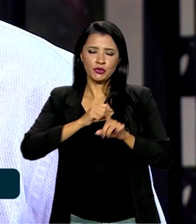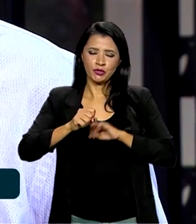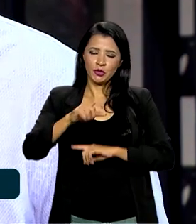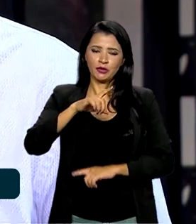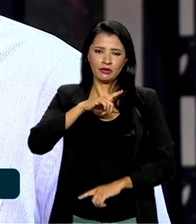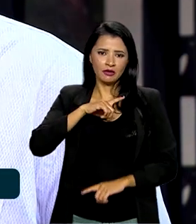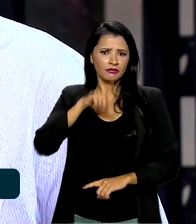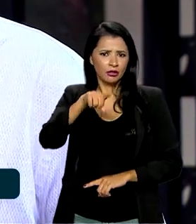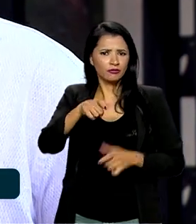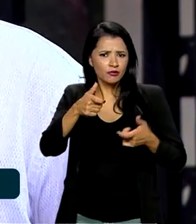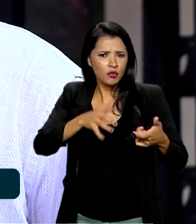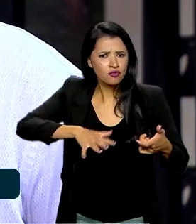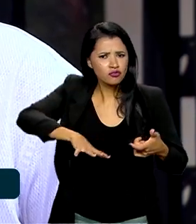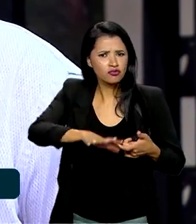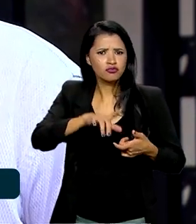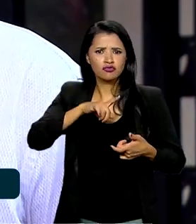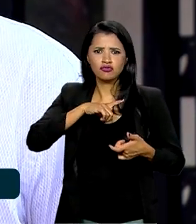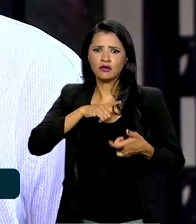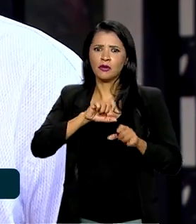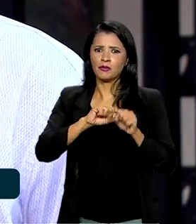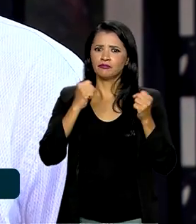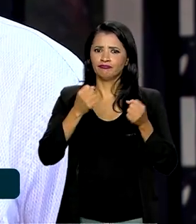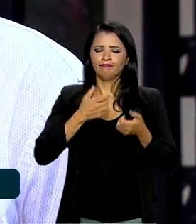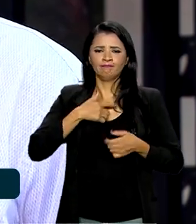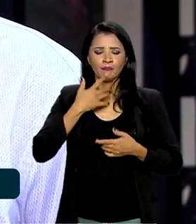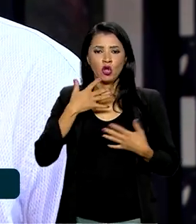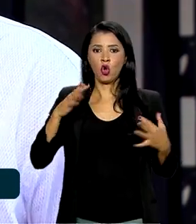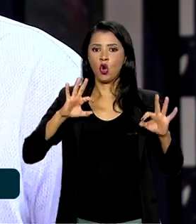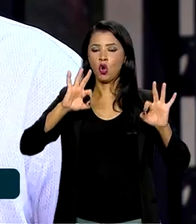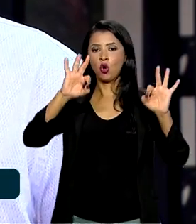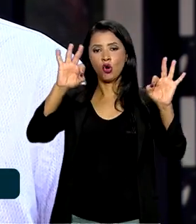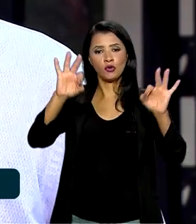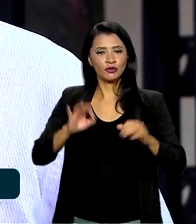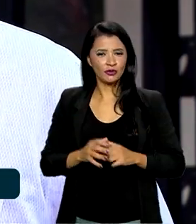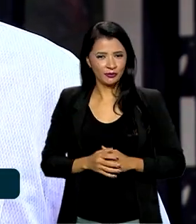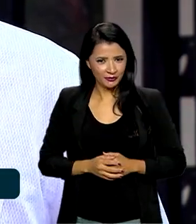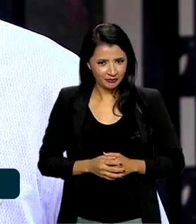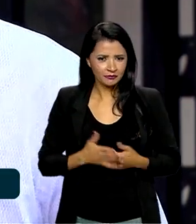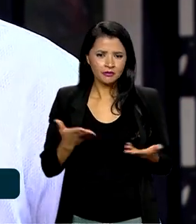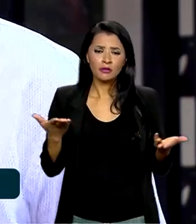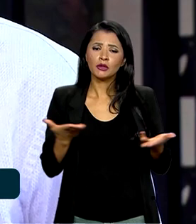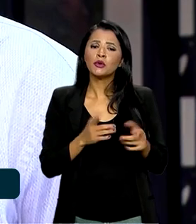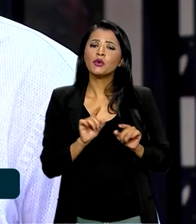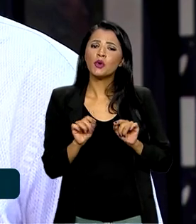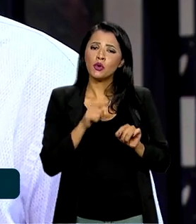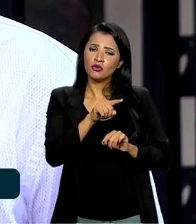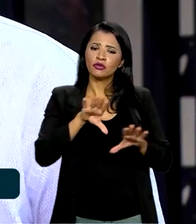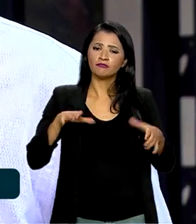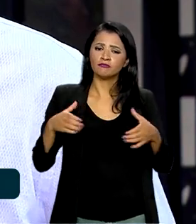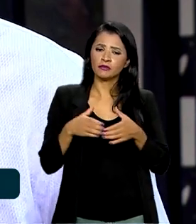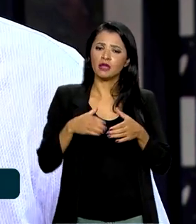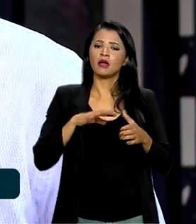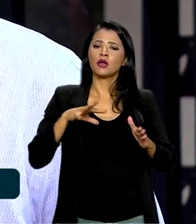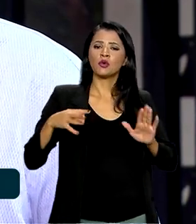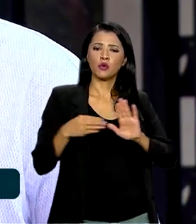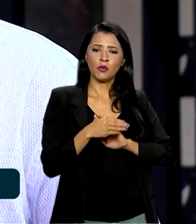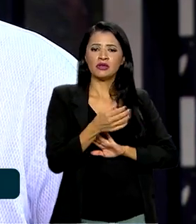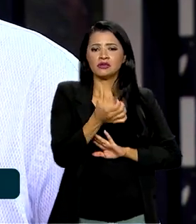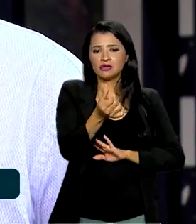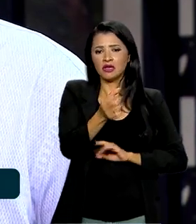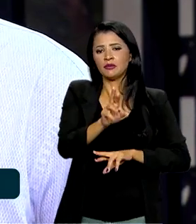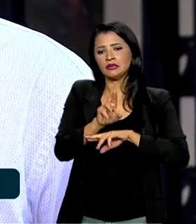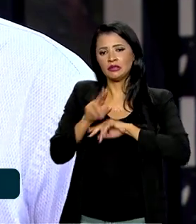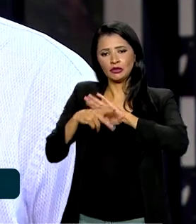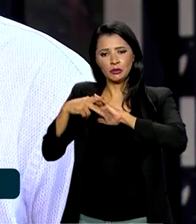um ambiente de um debate muito qualificado. E hoje, na cúpula, seis representantes da